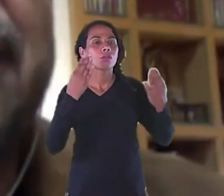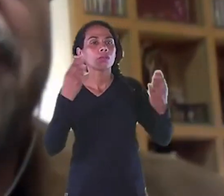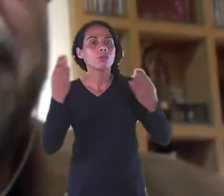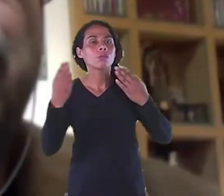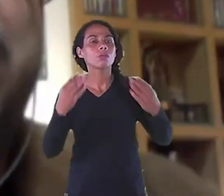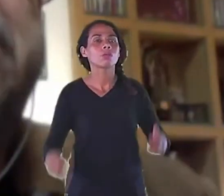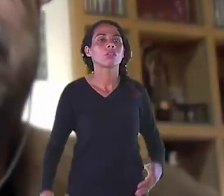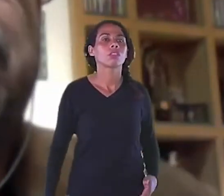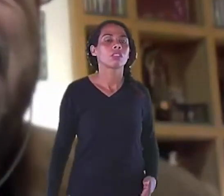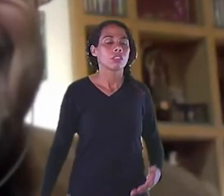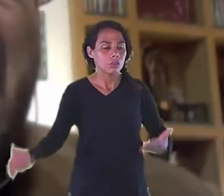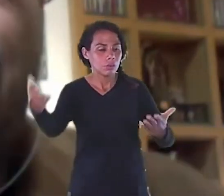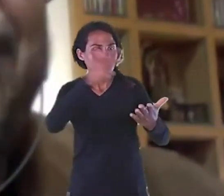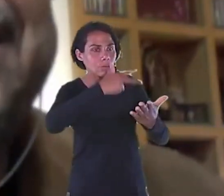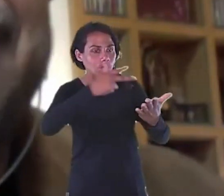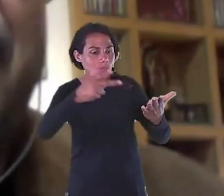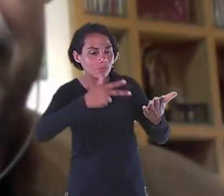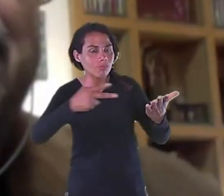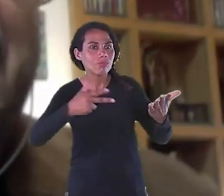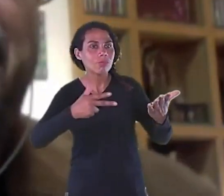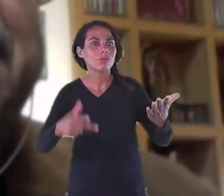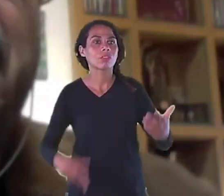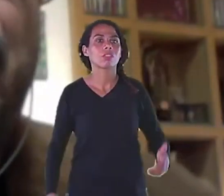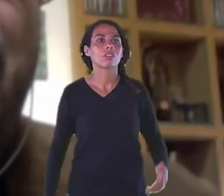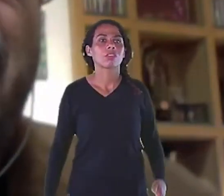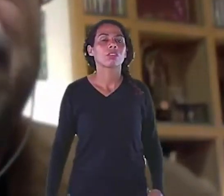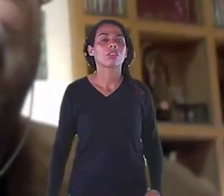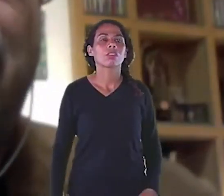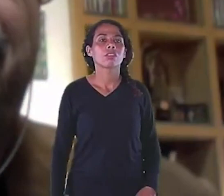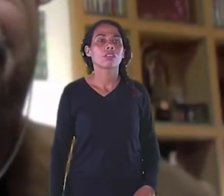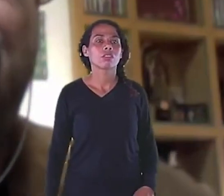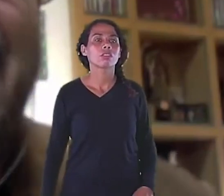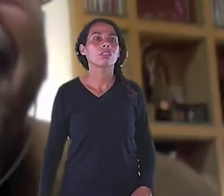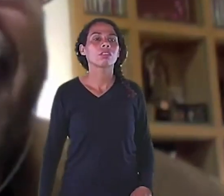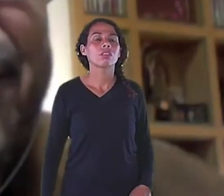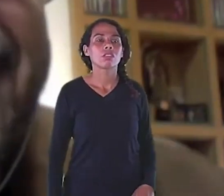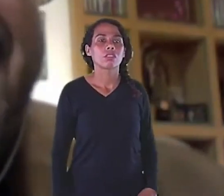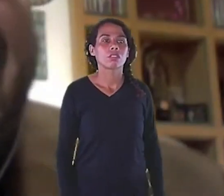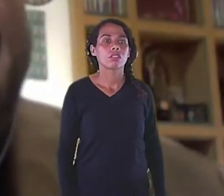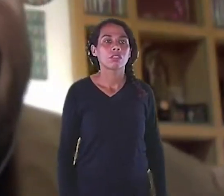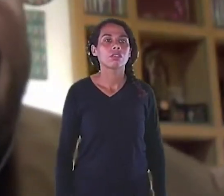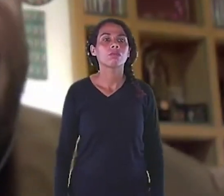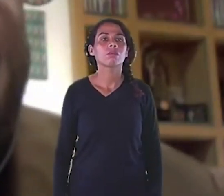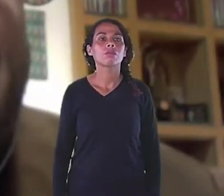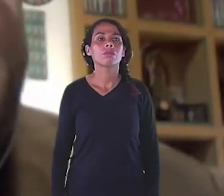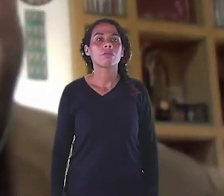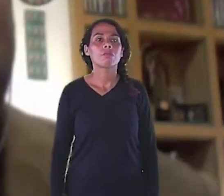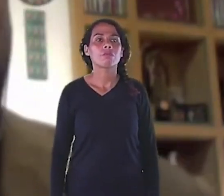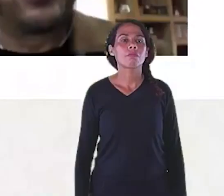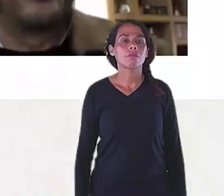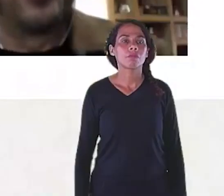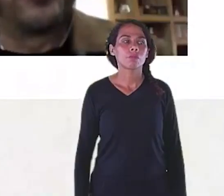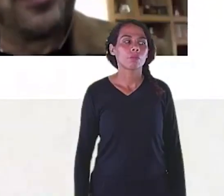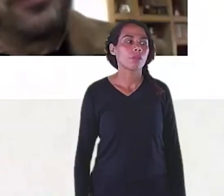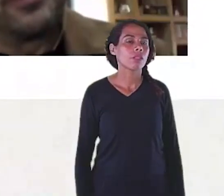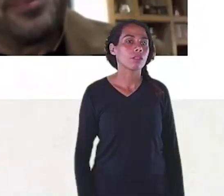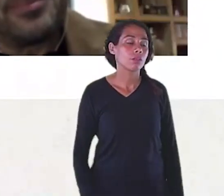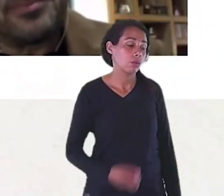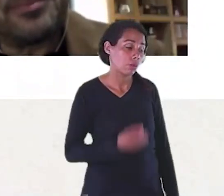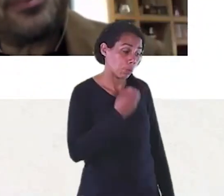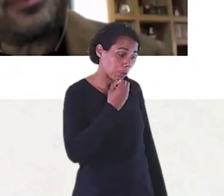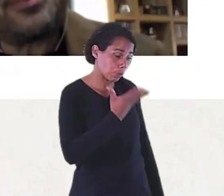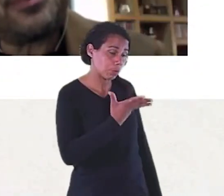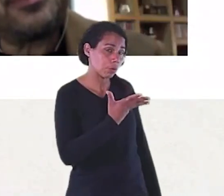unicidade Não existe A unicidade do design brasileiro É a sua pluralidade Maravilha É isso que eu defendi No meu livro